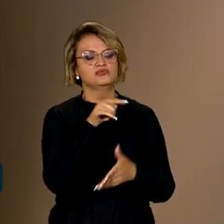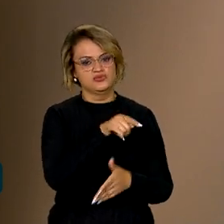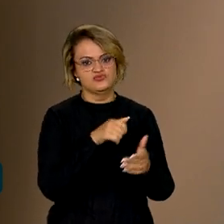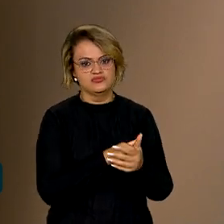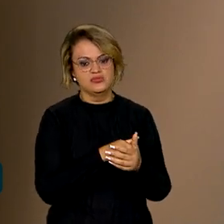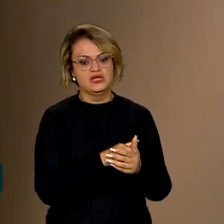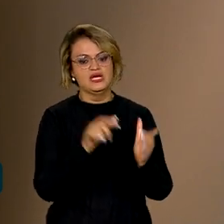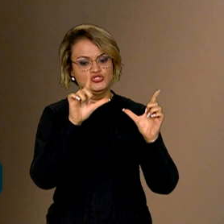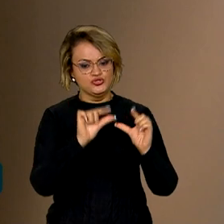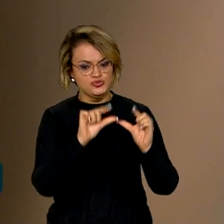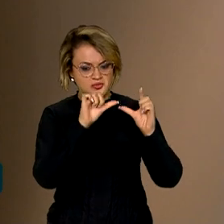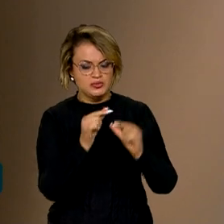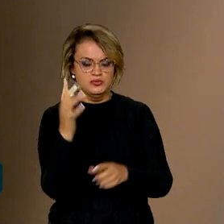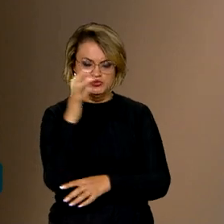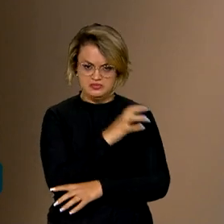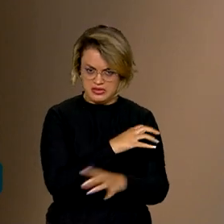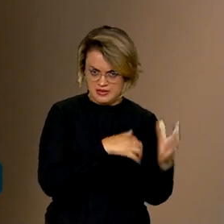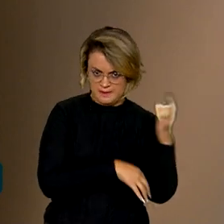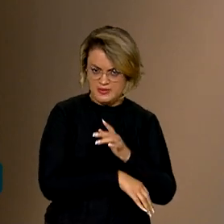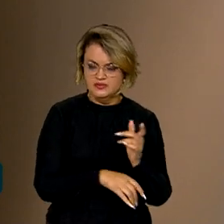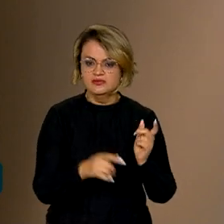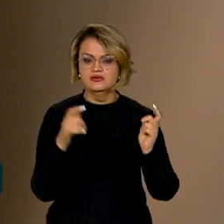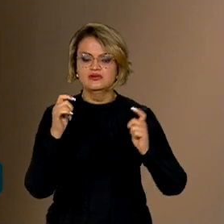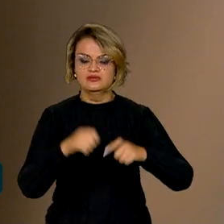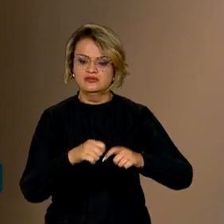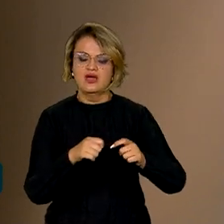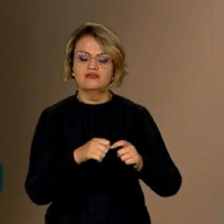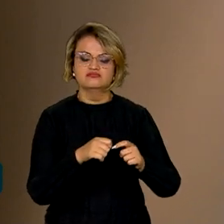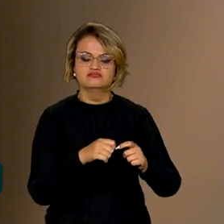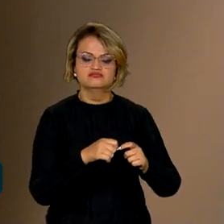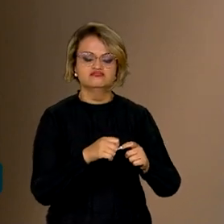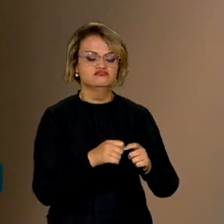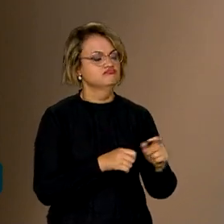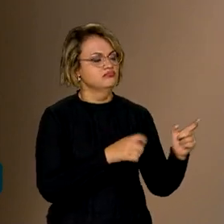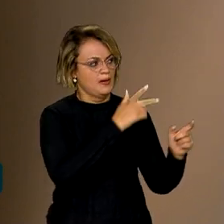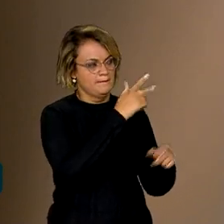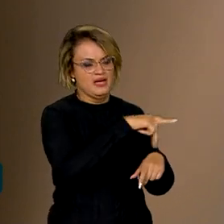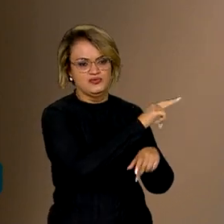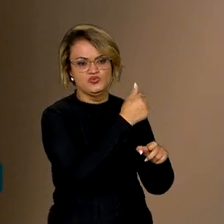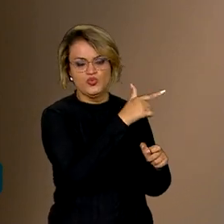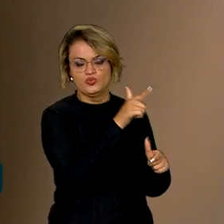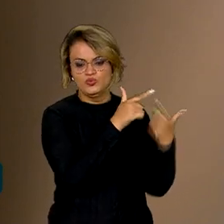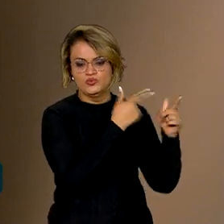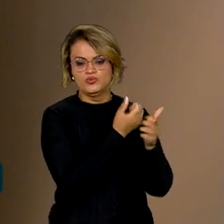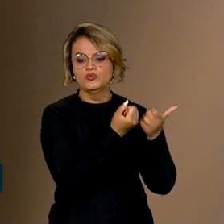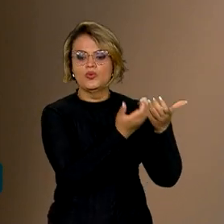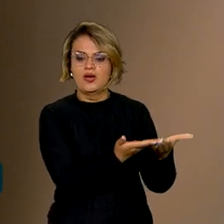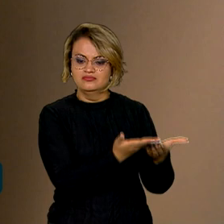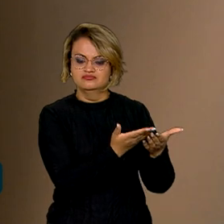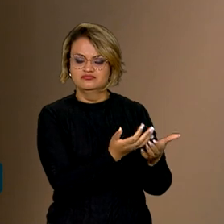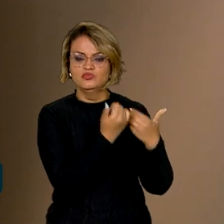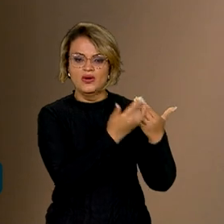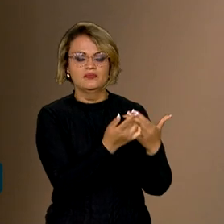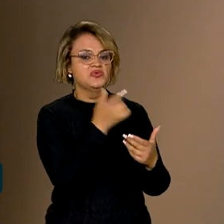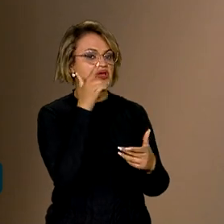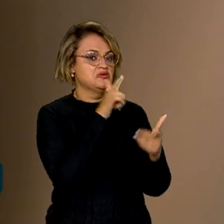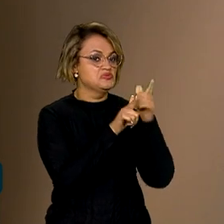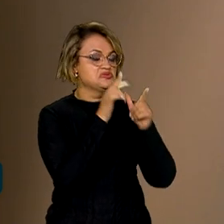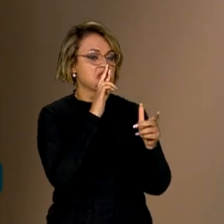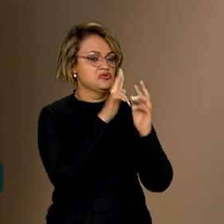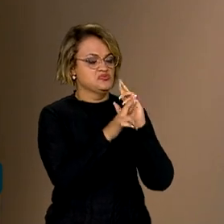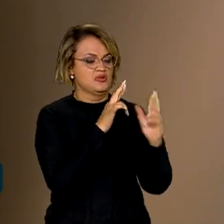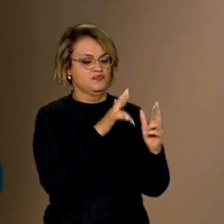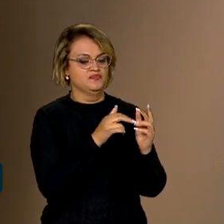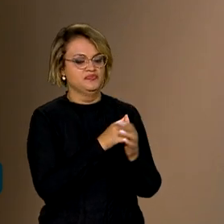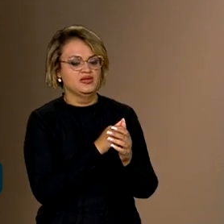a gente reduzir o desmatamento pode ser recebido em doações, ou seja, é um pagamento por resultados. Então, nós